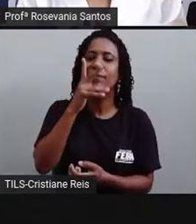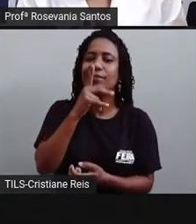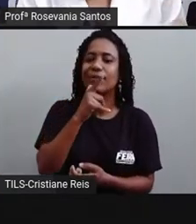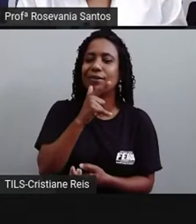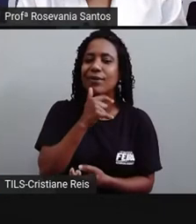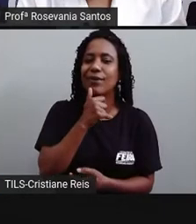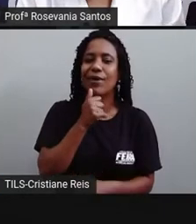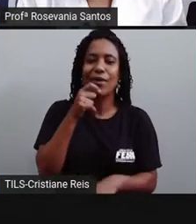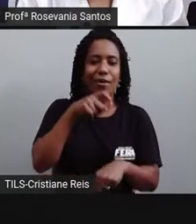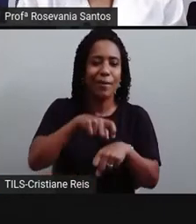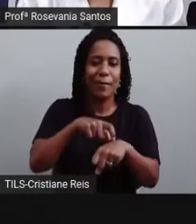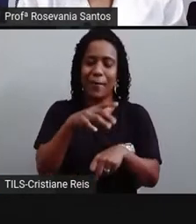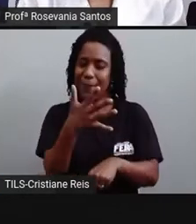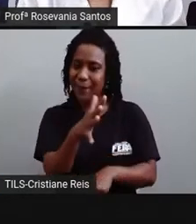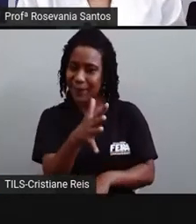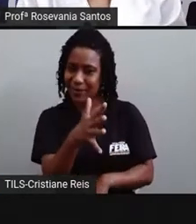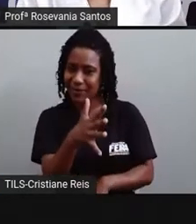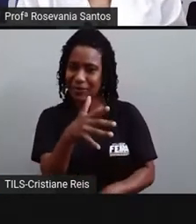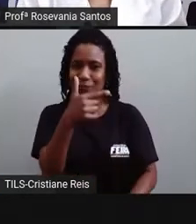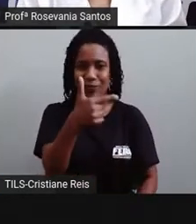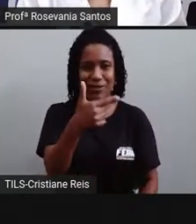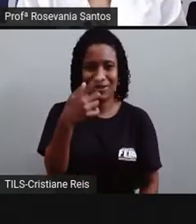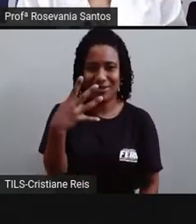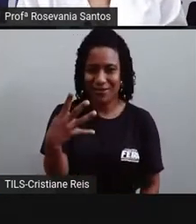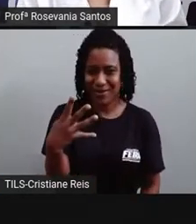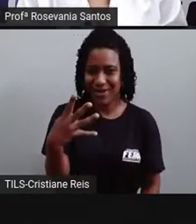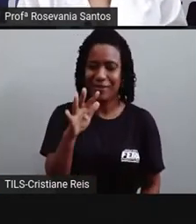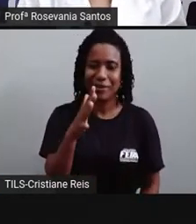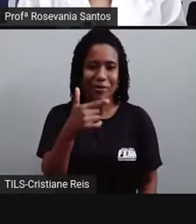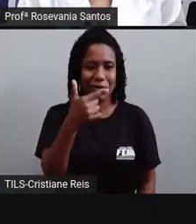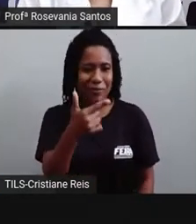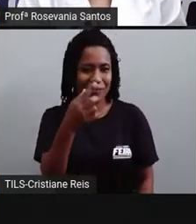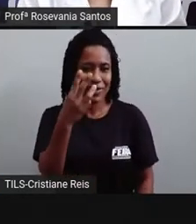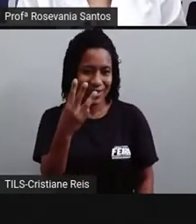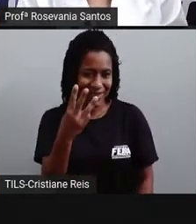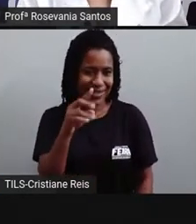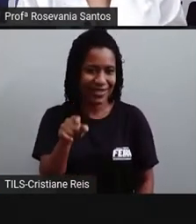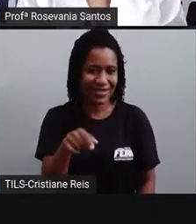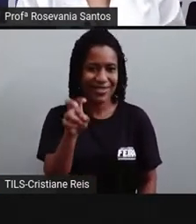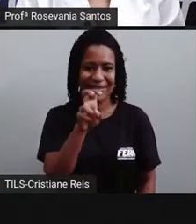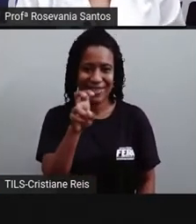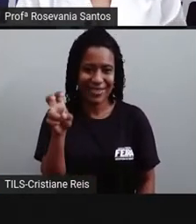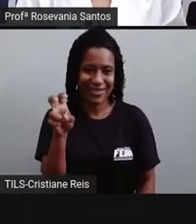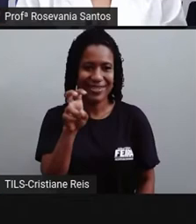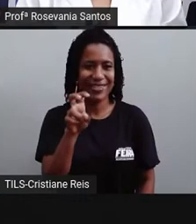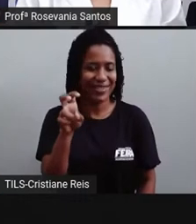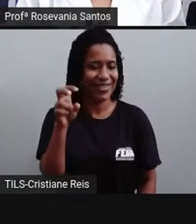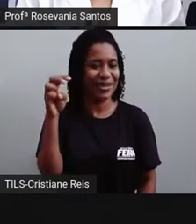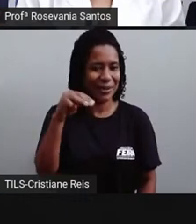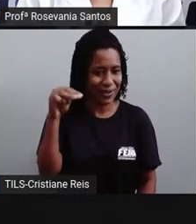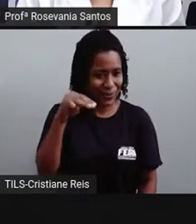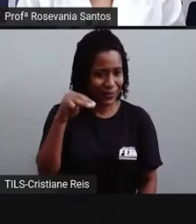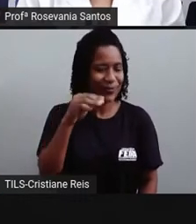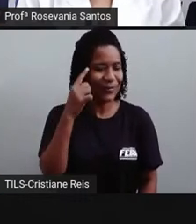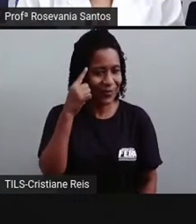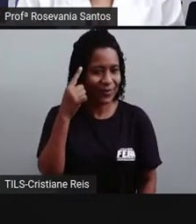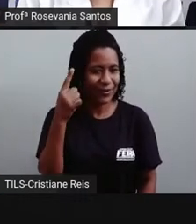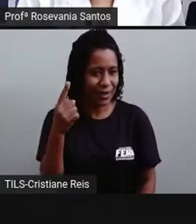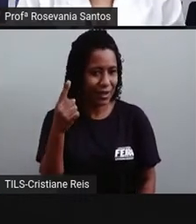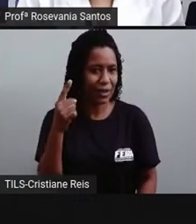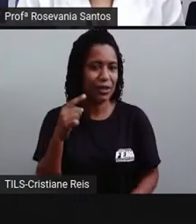24 horas. Aproximado que você sabe que são 23 horas, né? 56 minutos, tal, tal, tal. Então, na realidade,